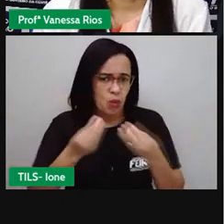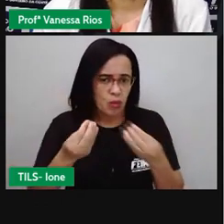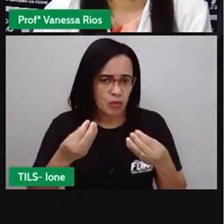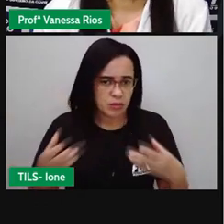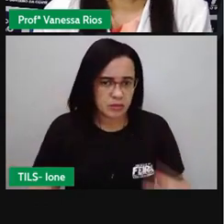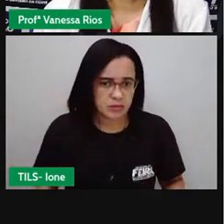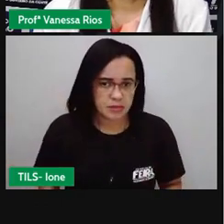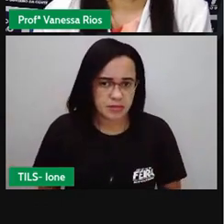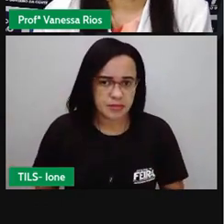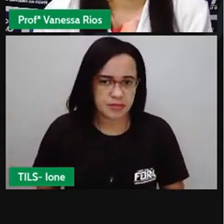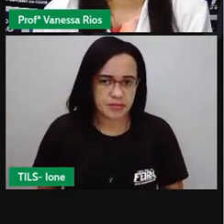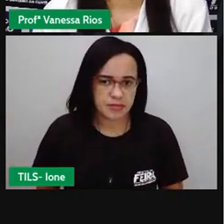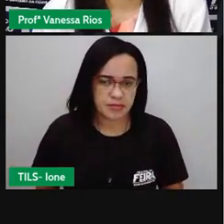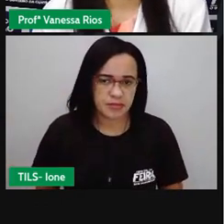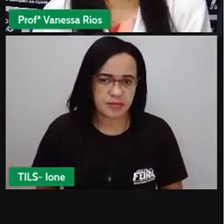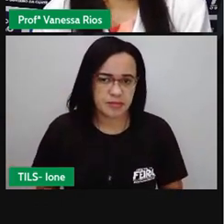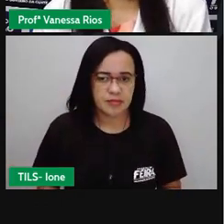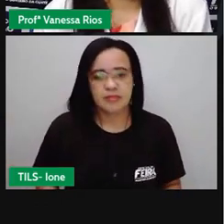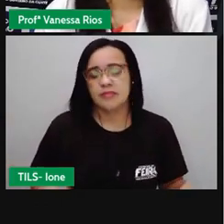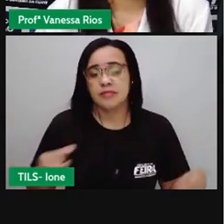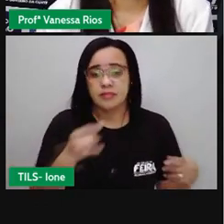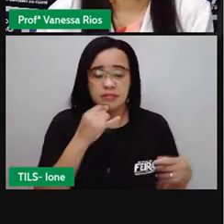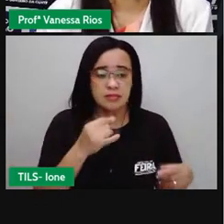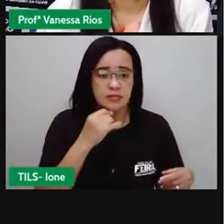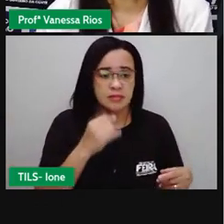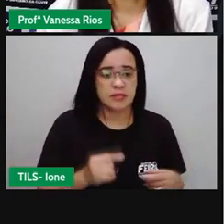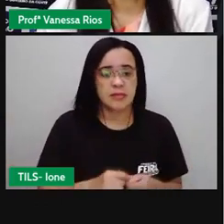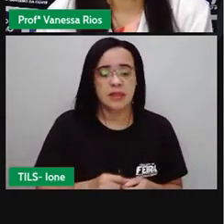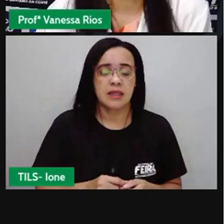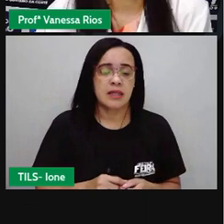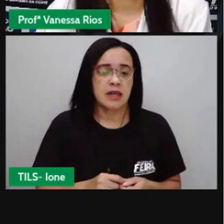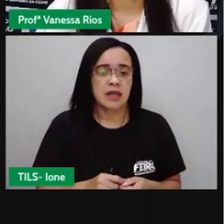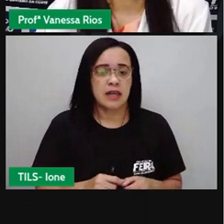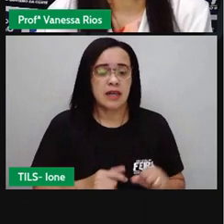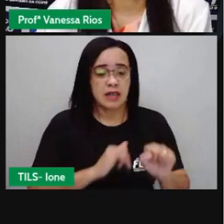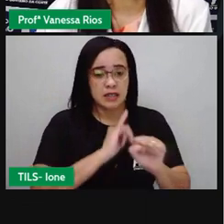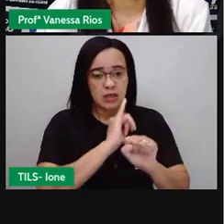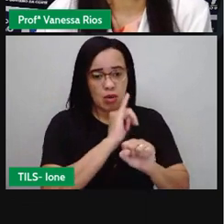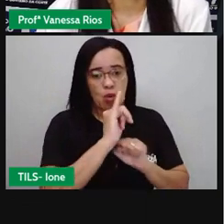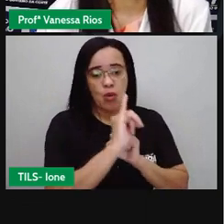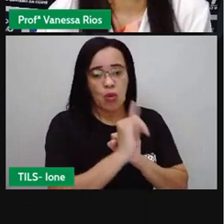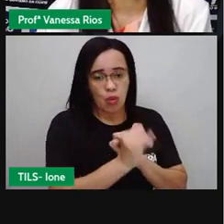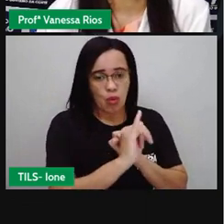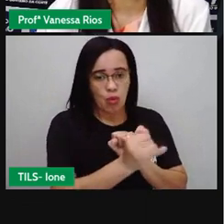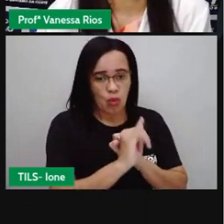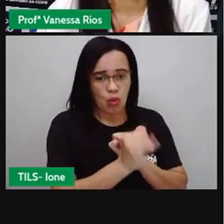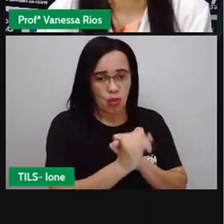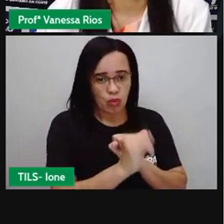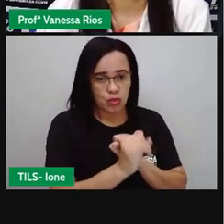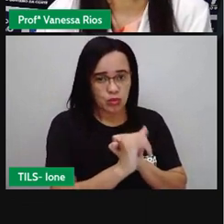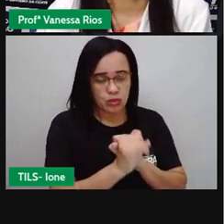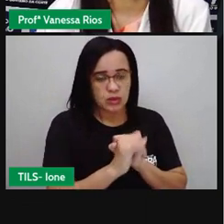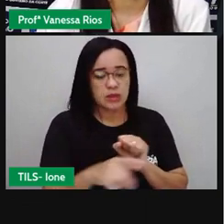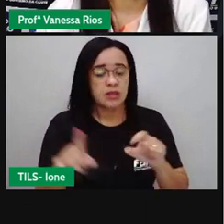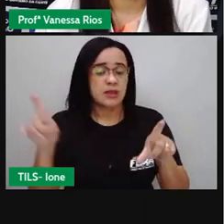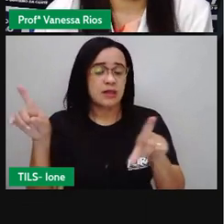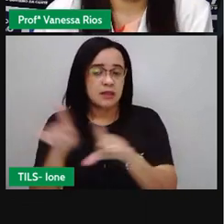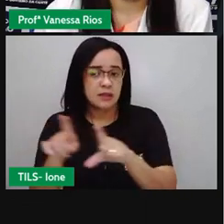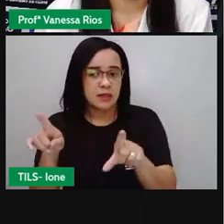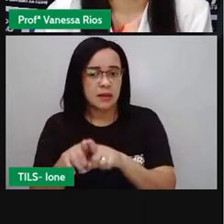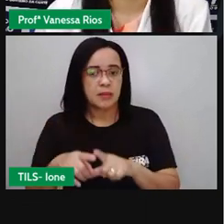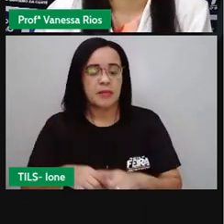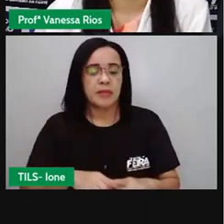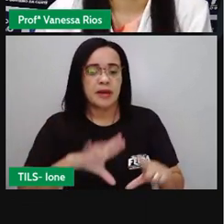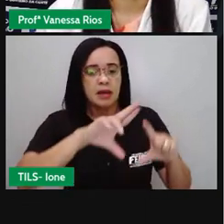as crônicas e os cartões né suas abordagens dizem respeito a situações relacionadas ao comportamento